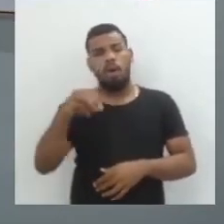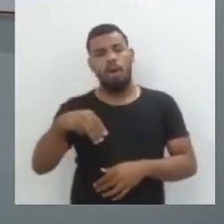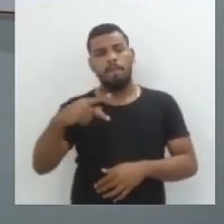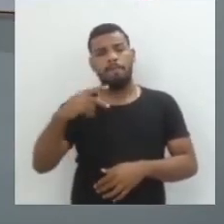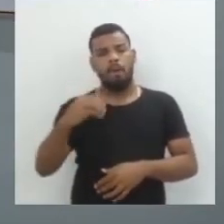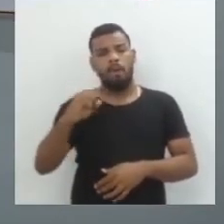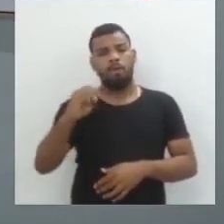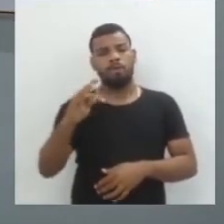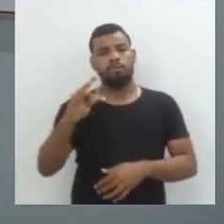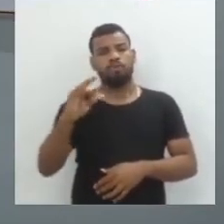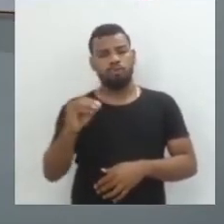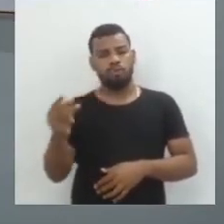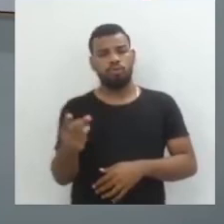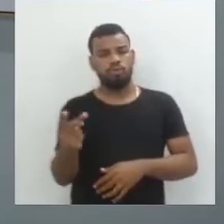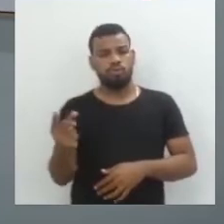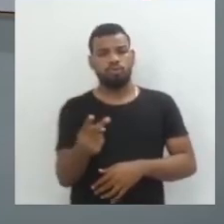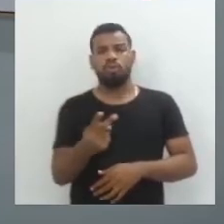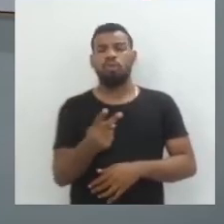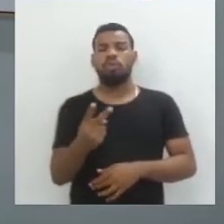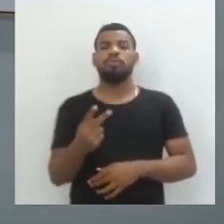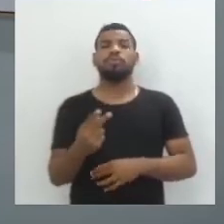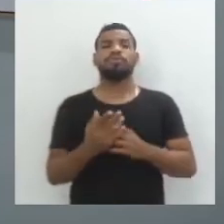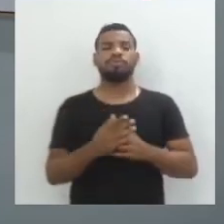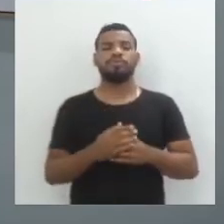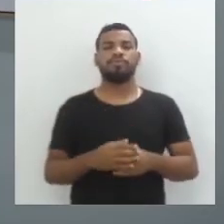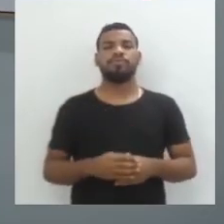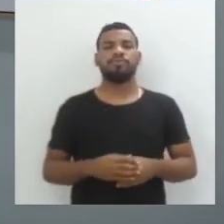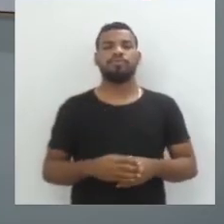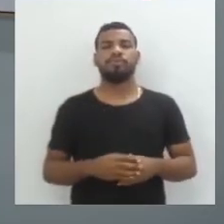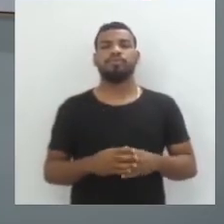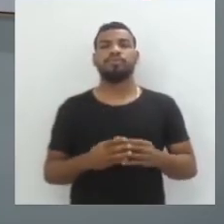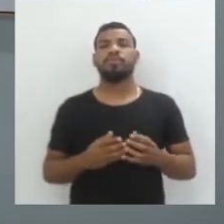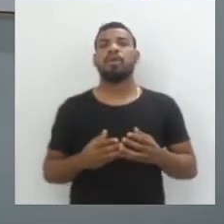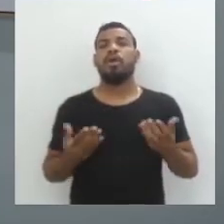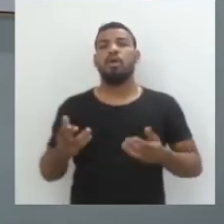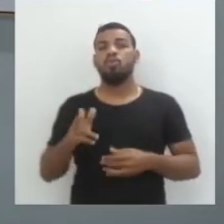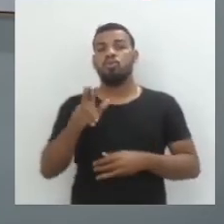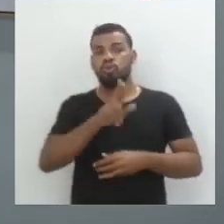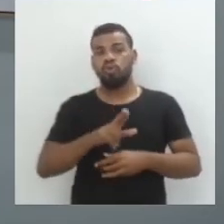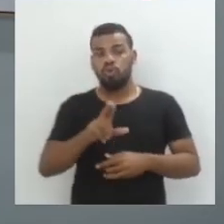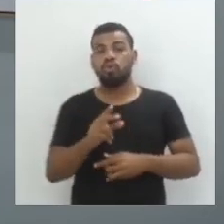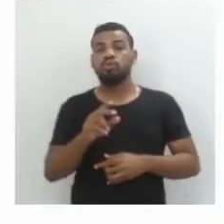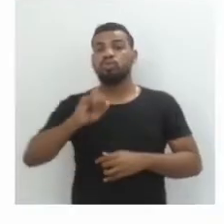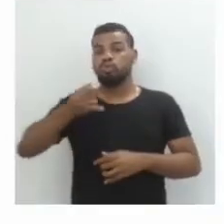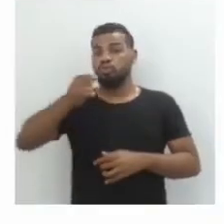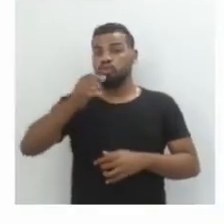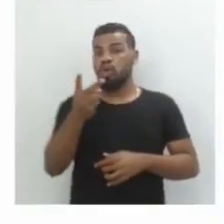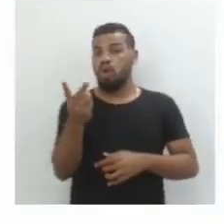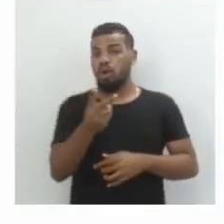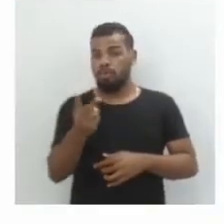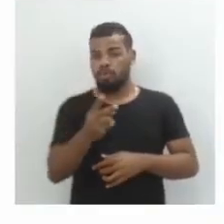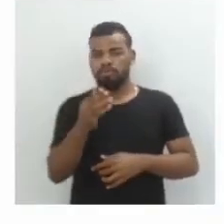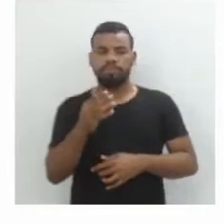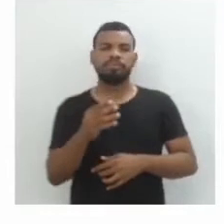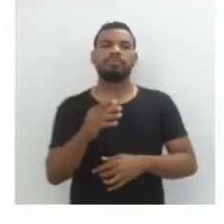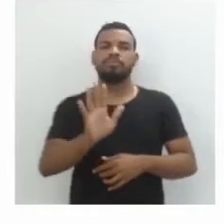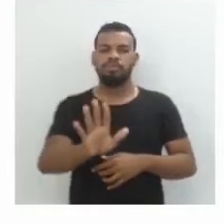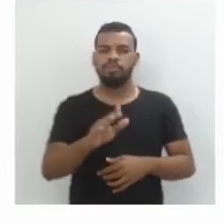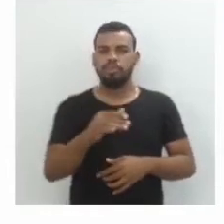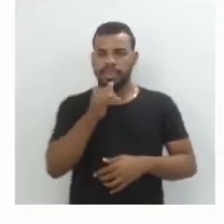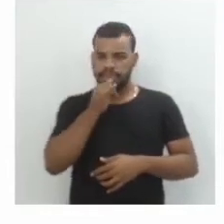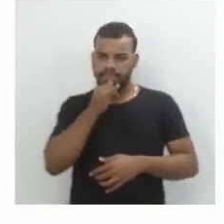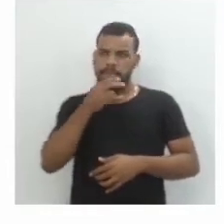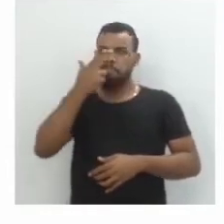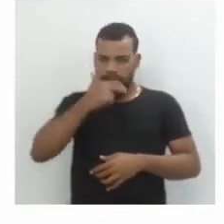olhadinha nesse mesmo exemplo, só que agora utilizando juros compostos. Então vamos pegar esse exemplo de